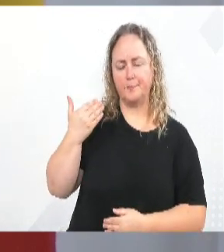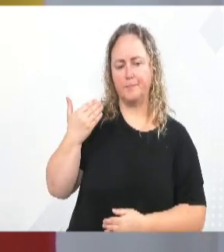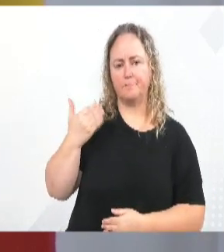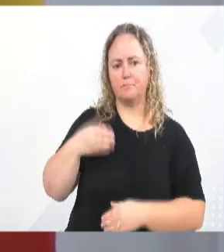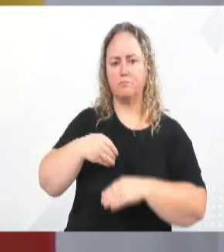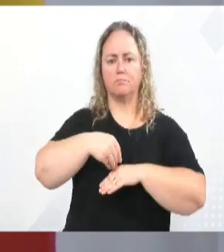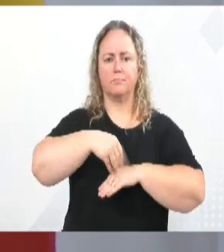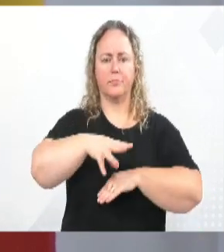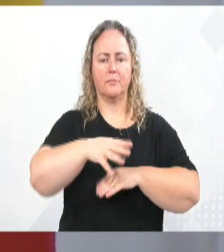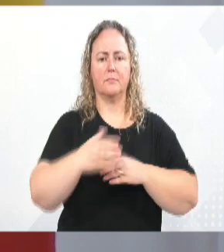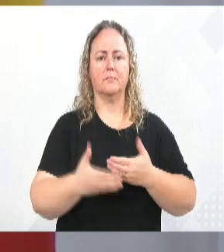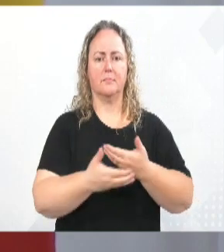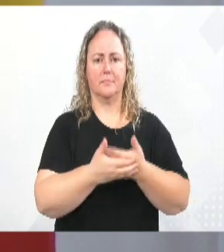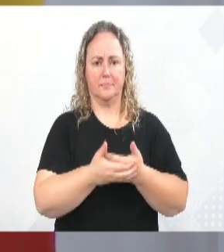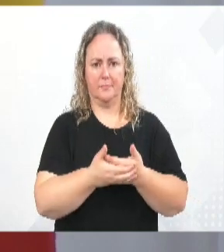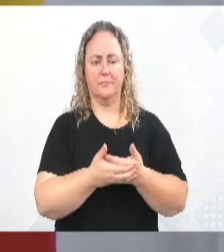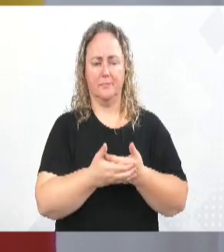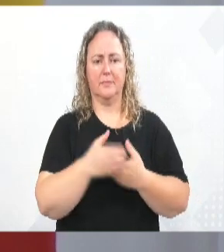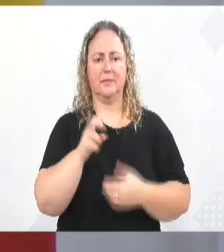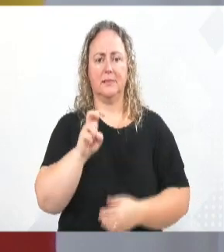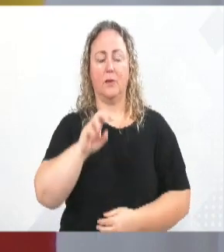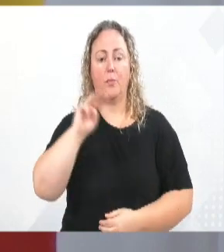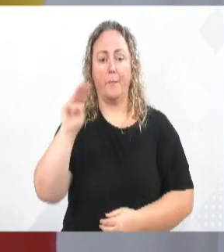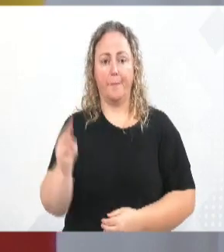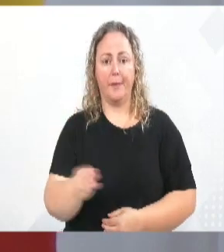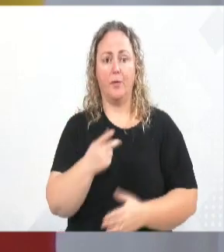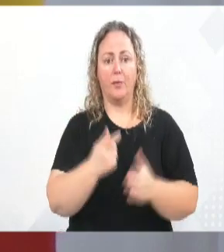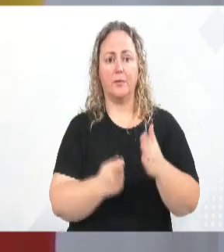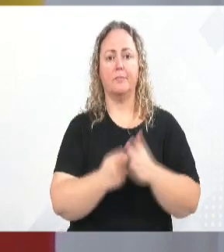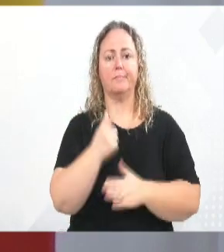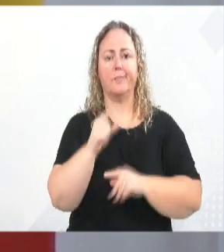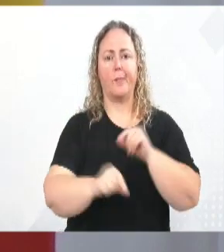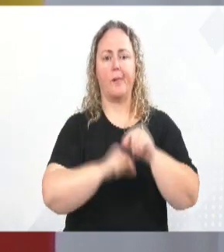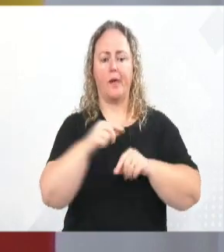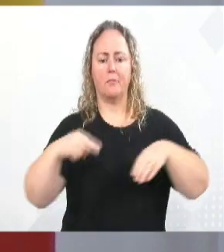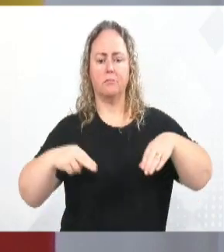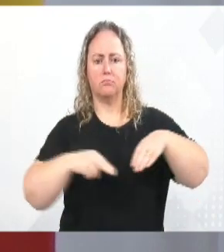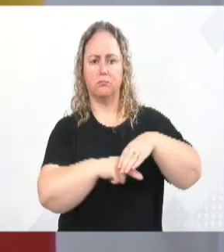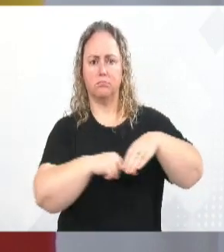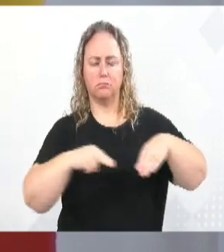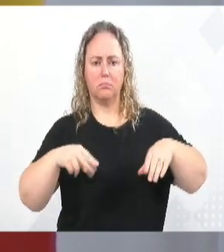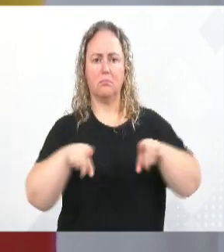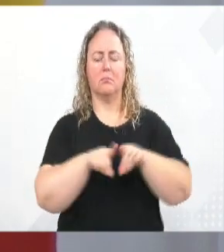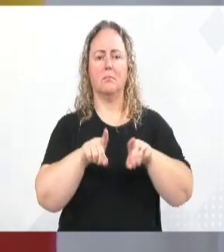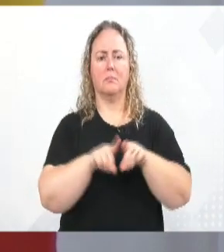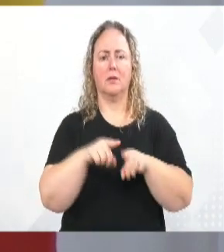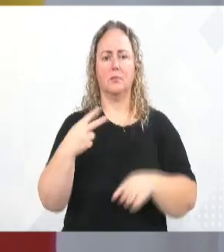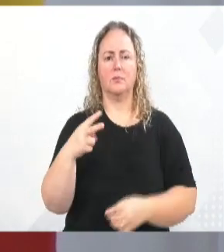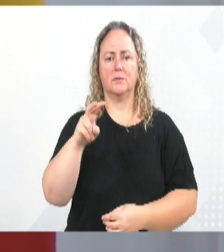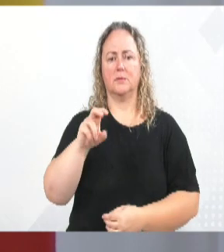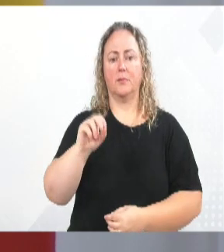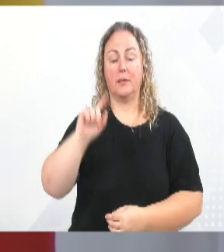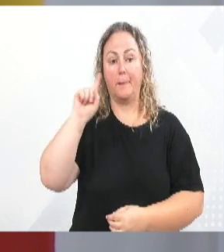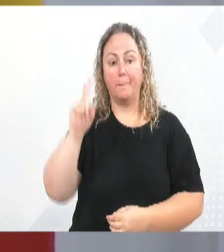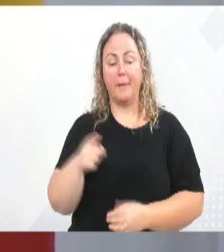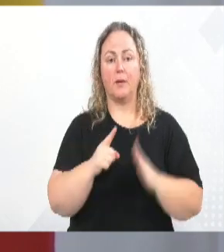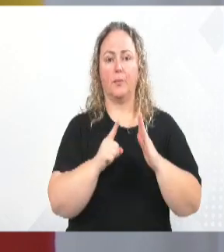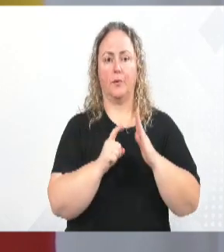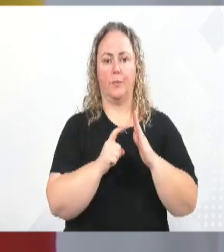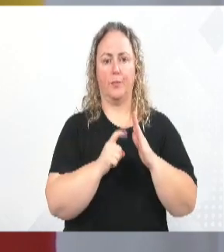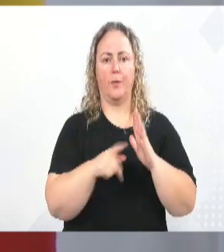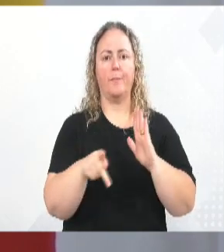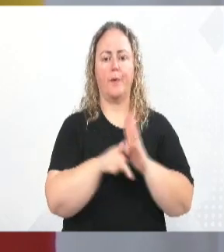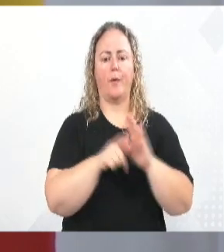passado o Hospital Santo Antônio mais de 5 milhões para aquisição de ressonância magnética e 250 mil ao Hospital Misericórdia para o centro